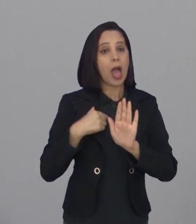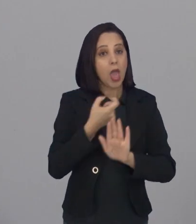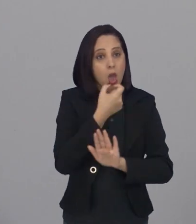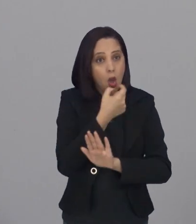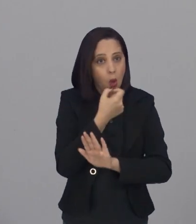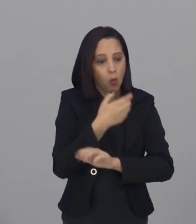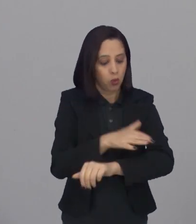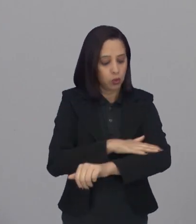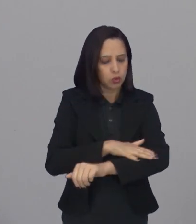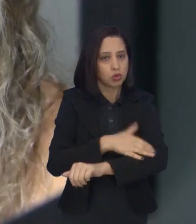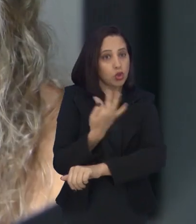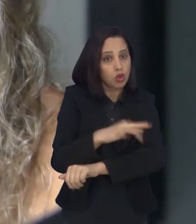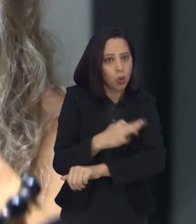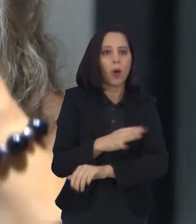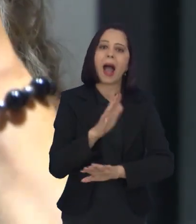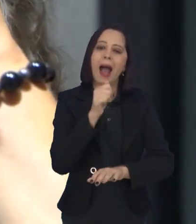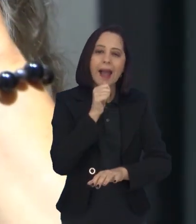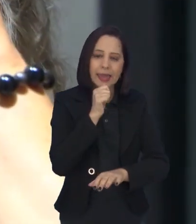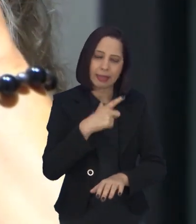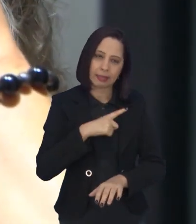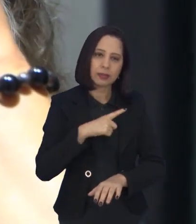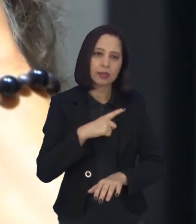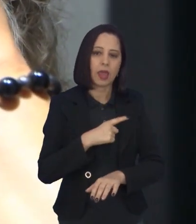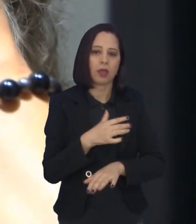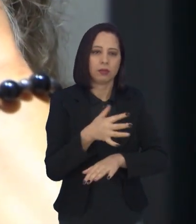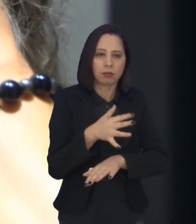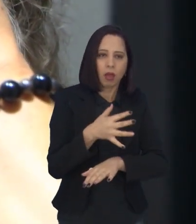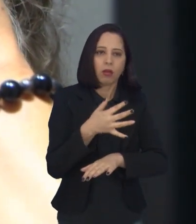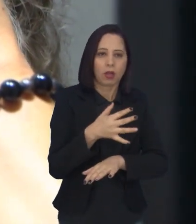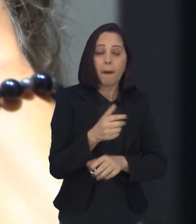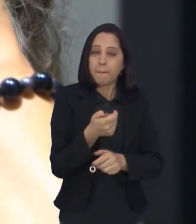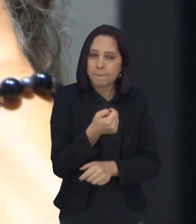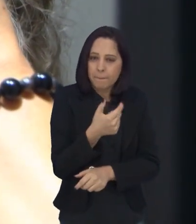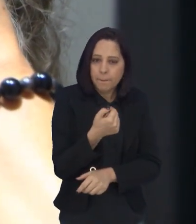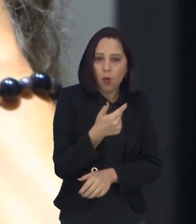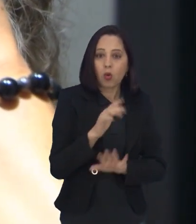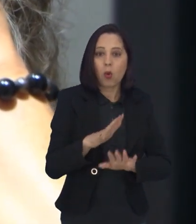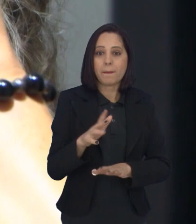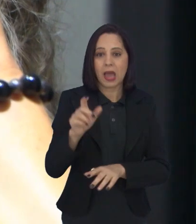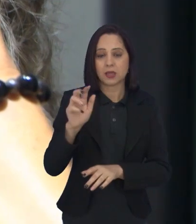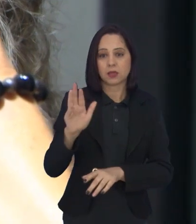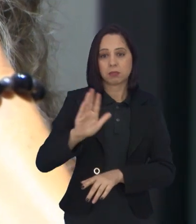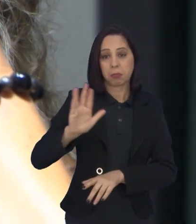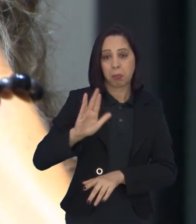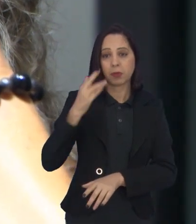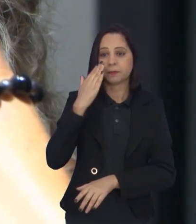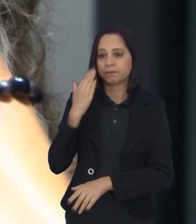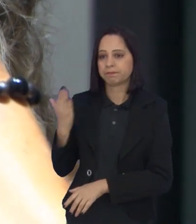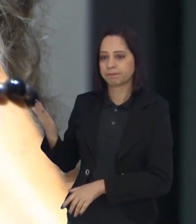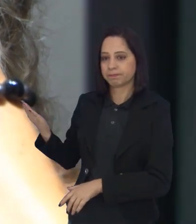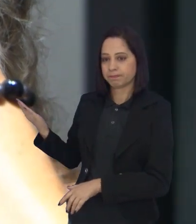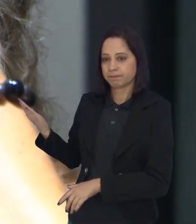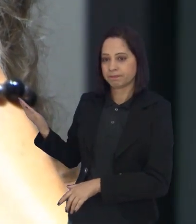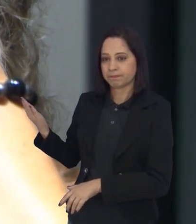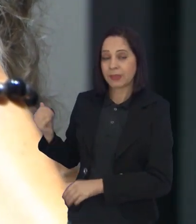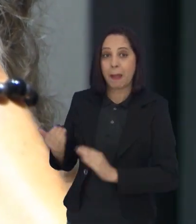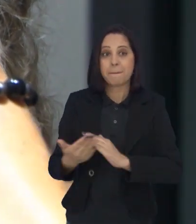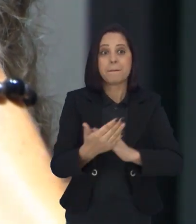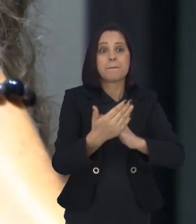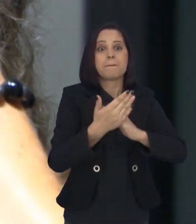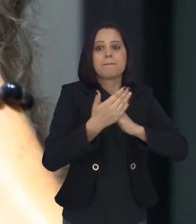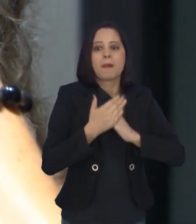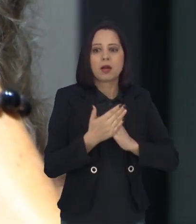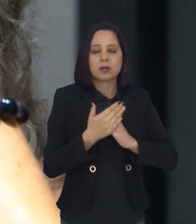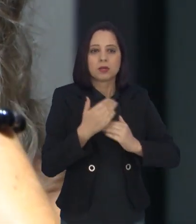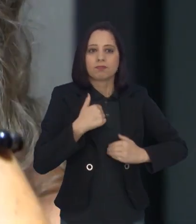pouco de tremor, um pouco de rigidez, mas o cannabidiol ele me auxilia demais por ser um terapêutico